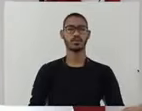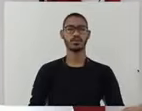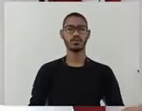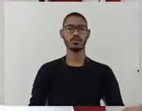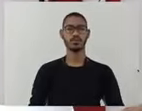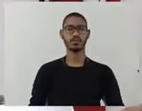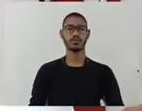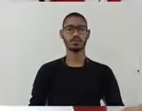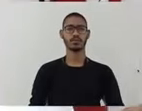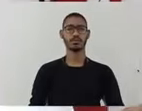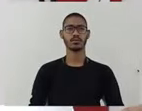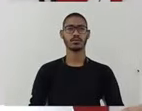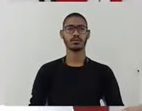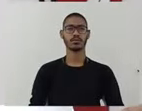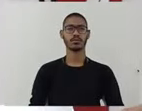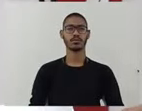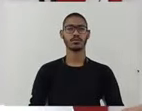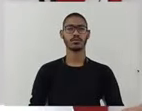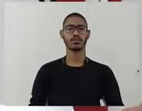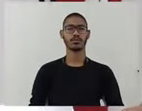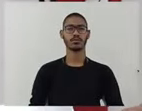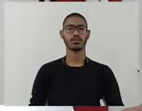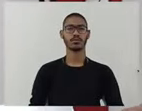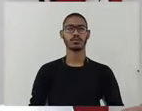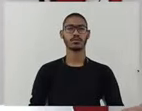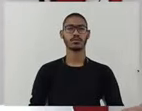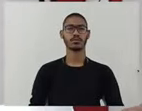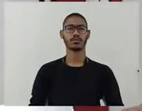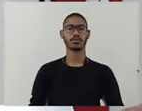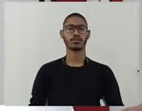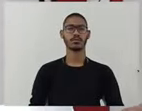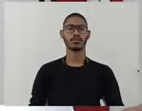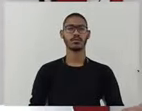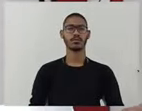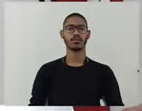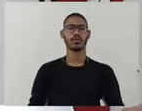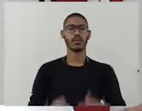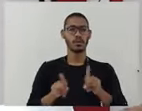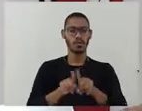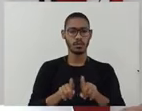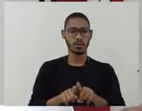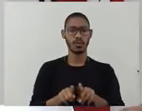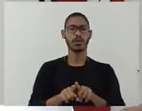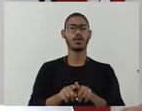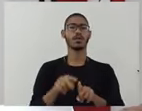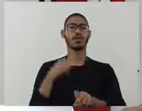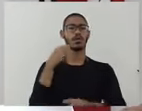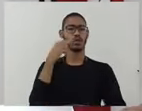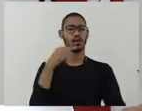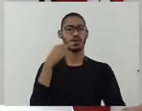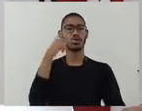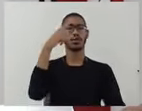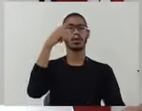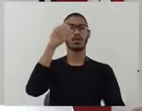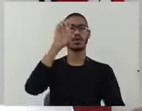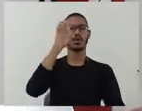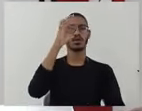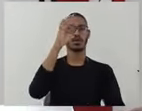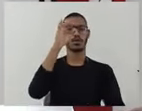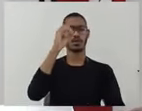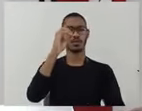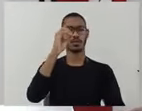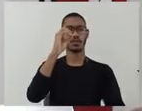Assim, quero ratificar as palavras do colega Peito, quero confirmar, ratificar e